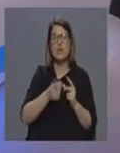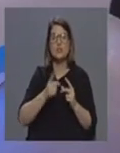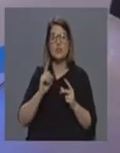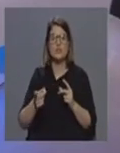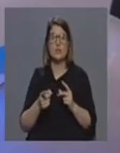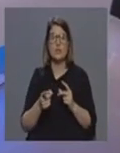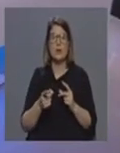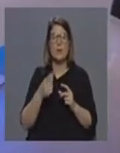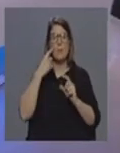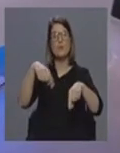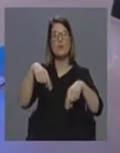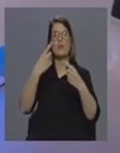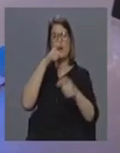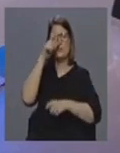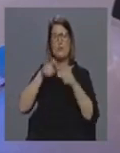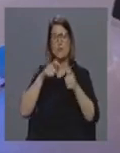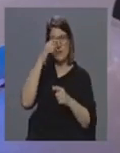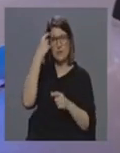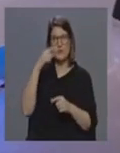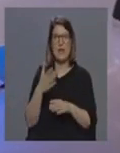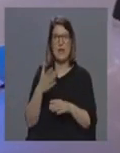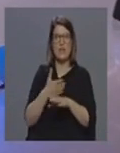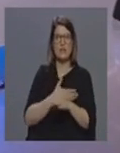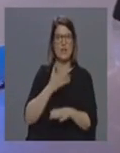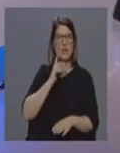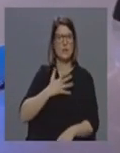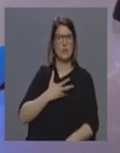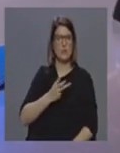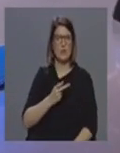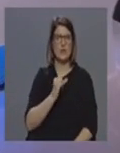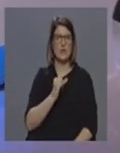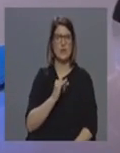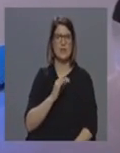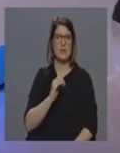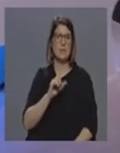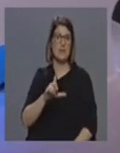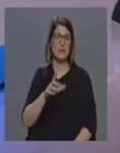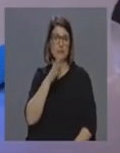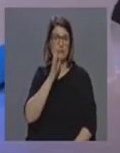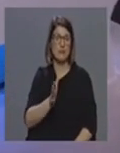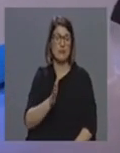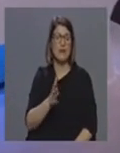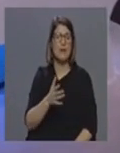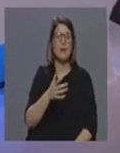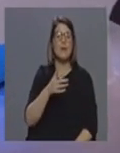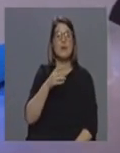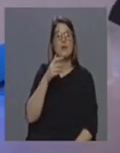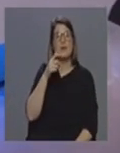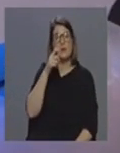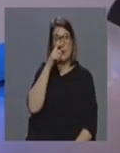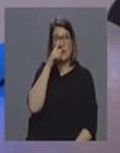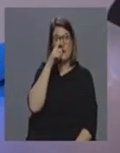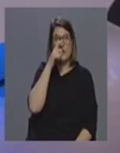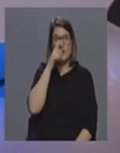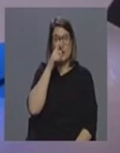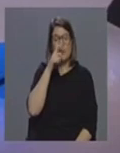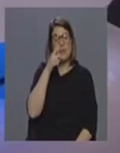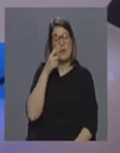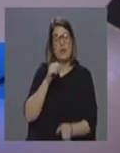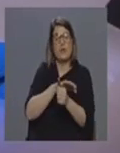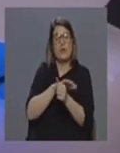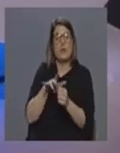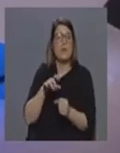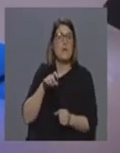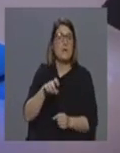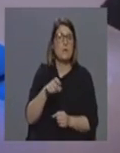transmitir para a população como a doutora Isabel Cássia há pouco também estava a dizer temos ainda muito desconhecimento do novo coronavírus e às